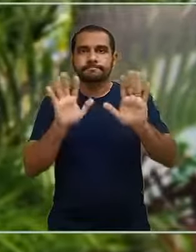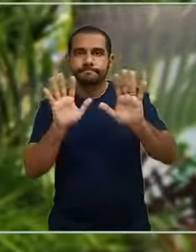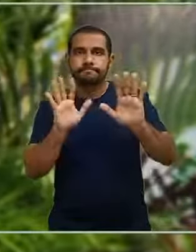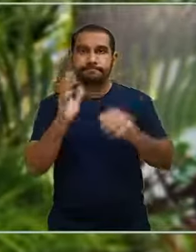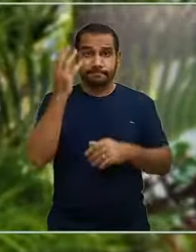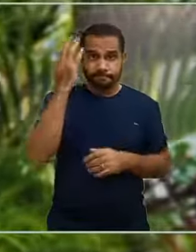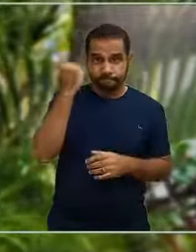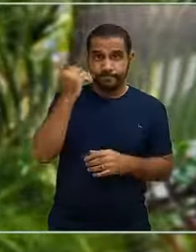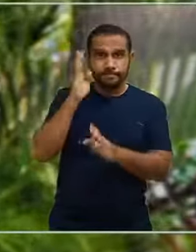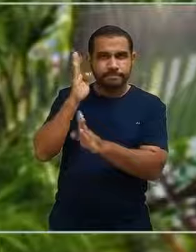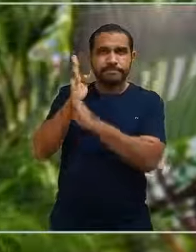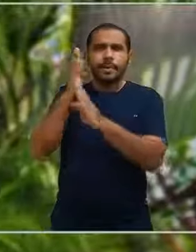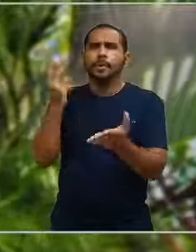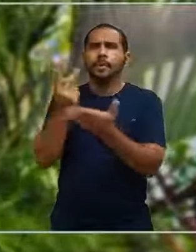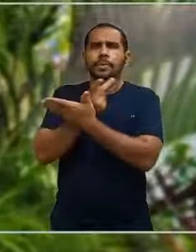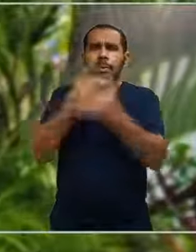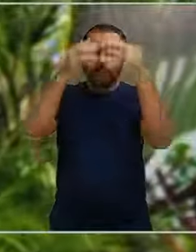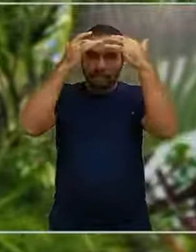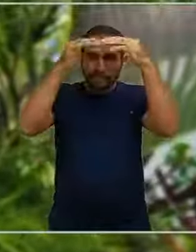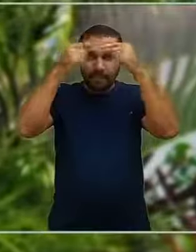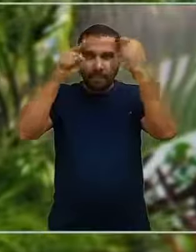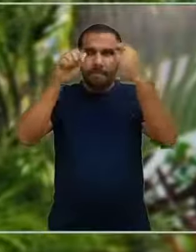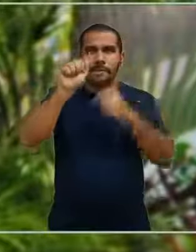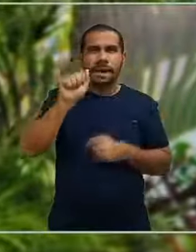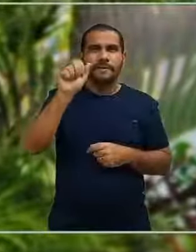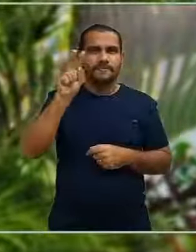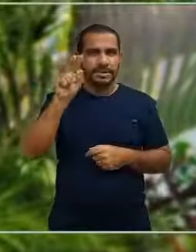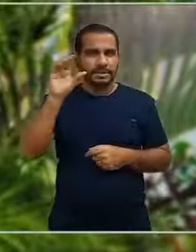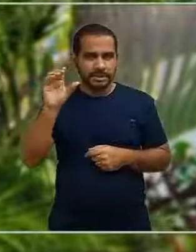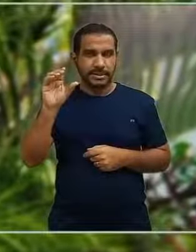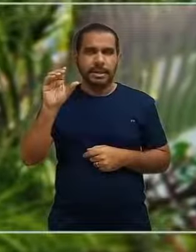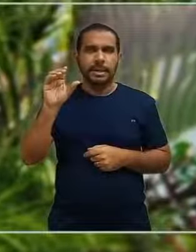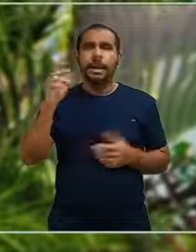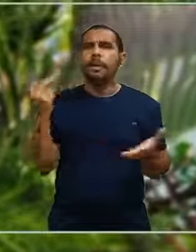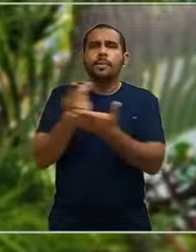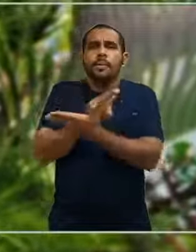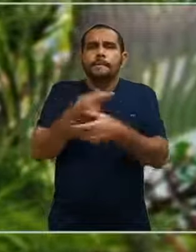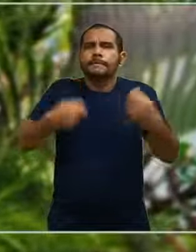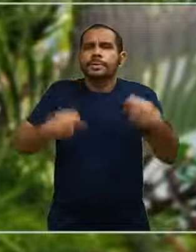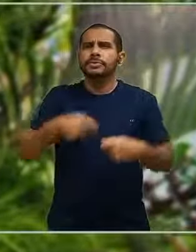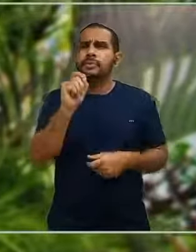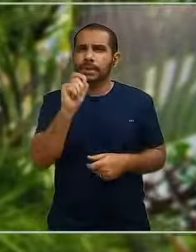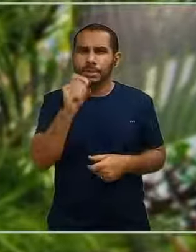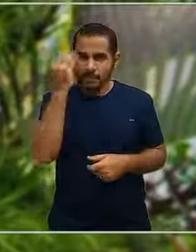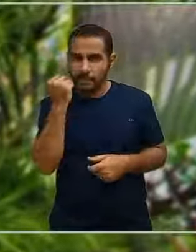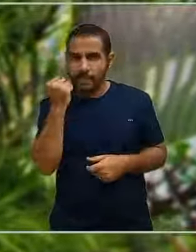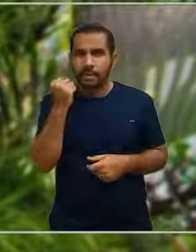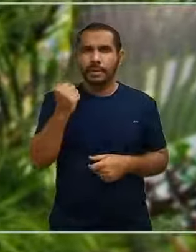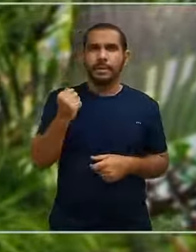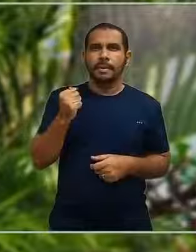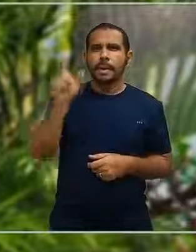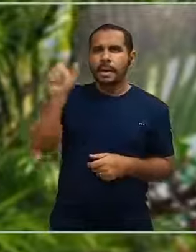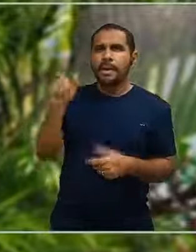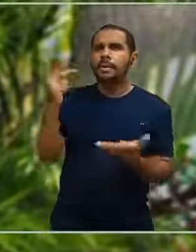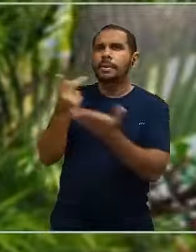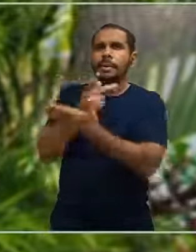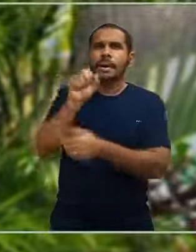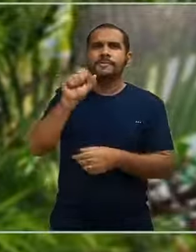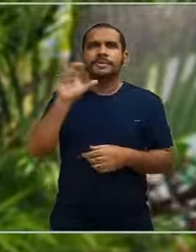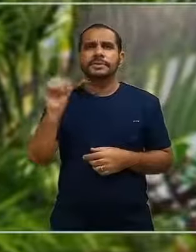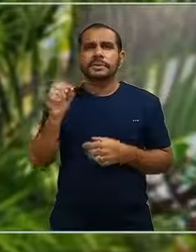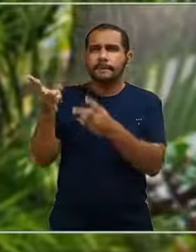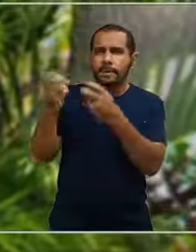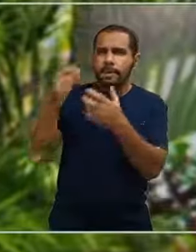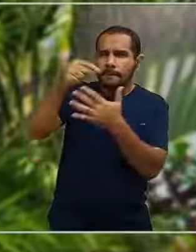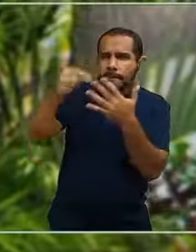Olá, você sabe identificar um acidente vascular cerebral, o AVC, e o que fazer diante do problema? Uma pessoa com AVC pode